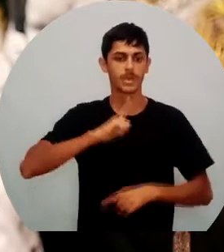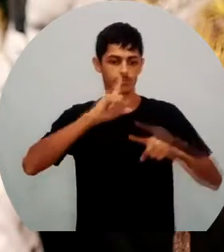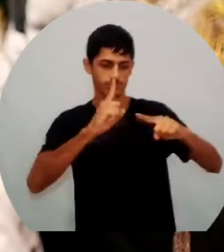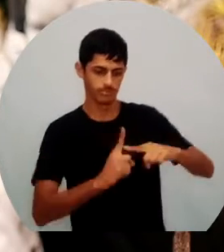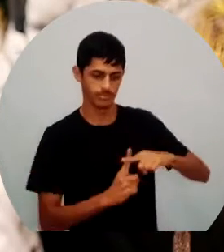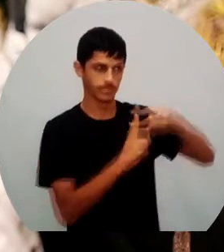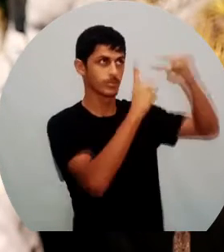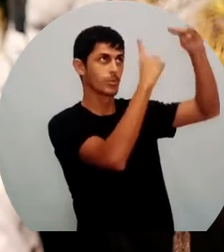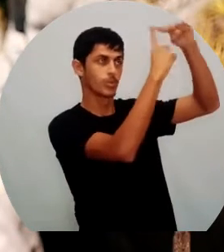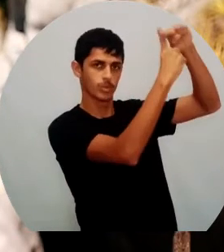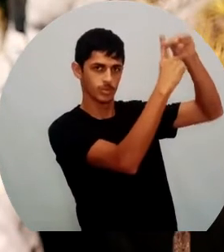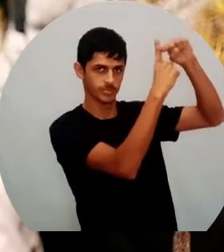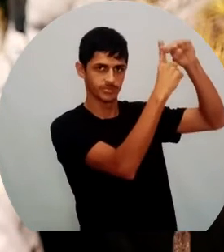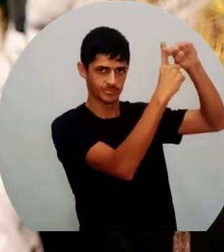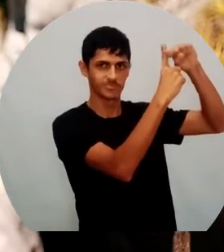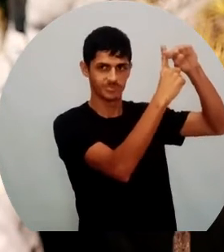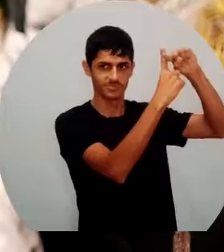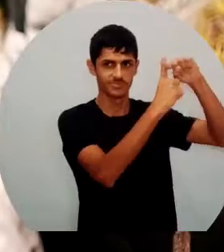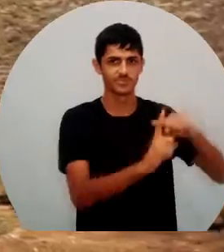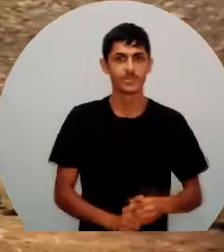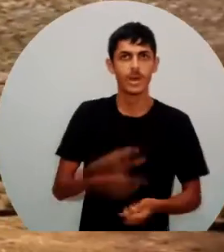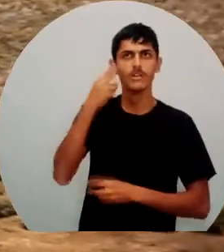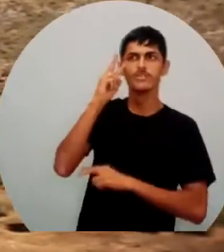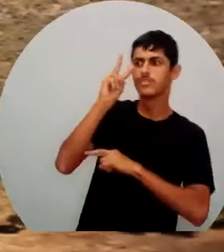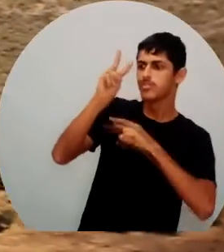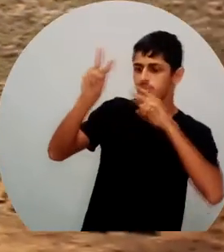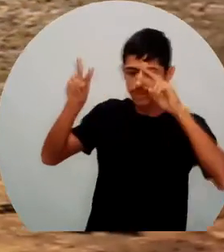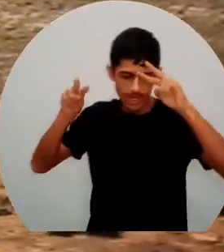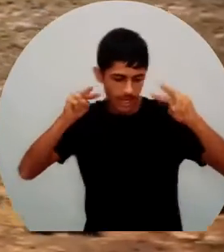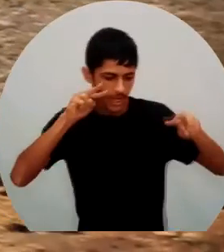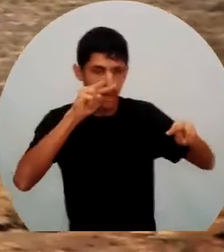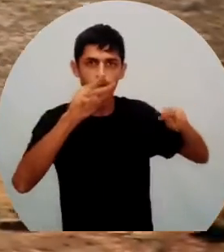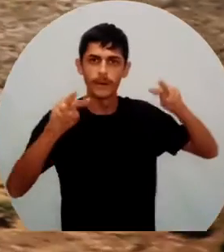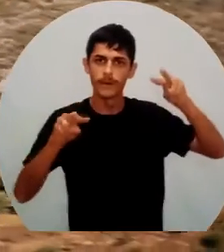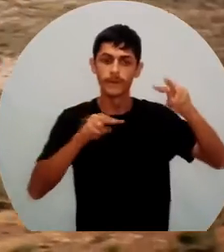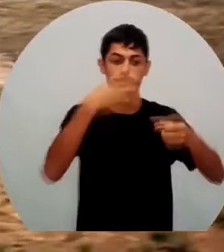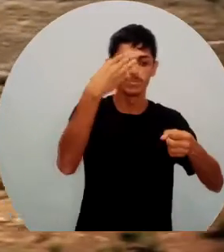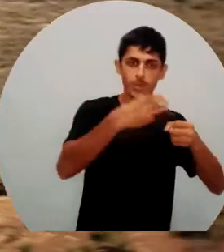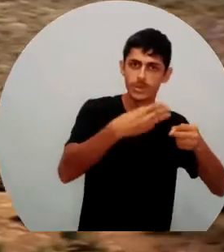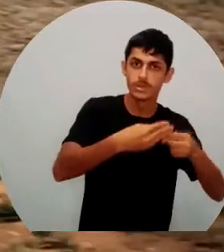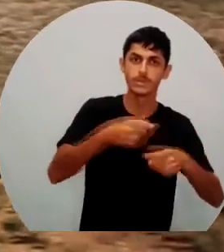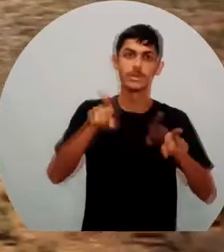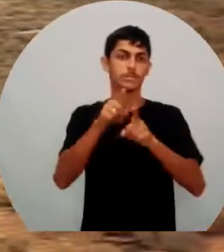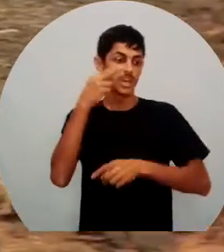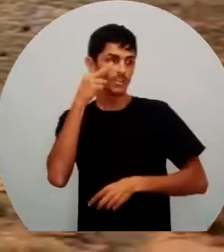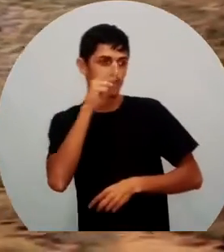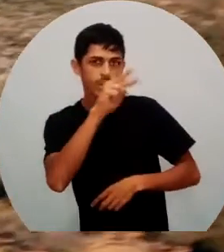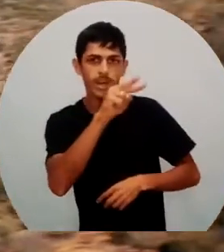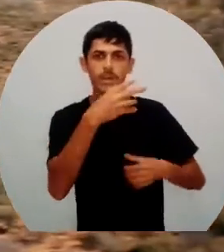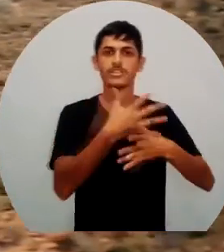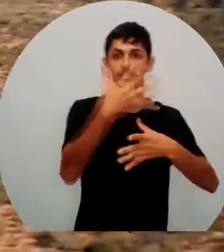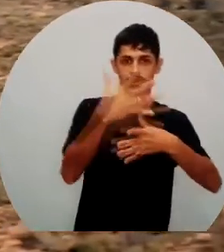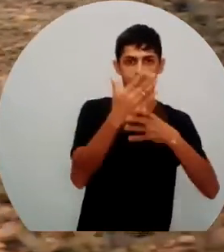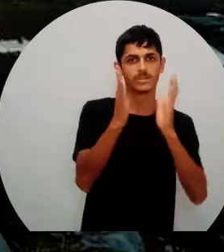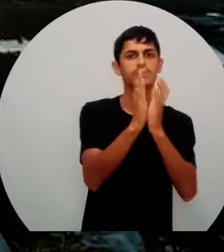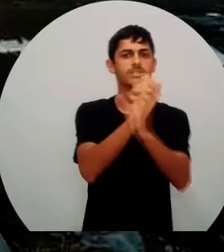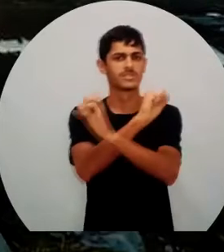você tem uma visualização de toda a Caatinga, o país da Bucana, você vê a Vila do Pará, você vê Santa Cruz e sem falar